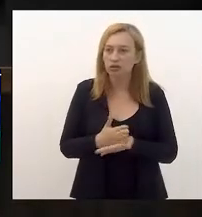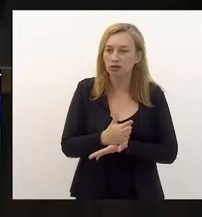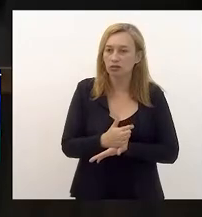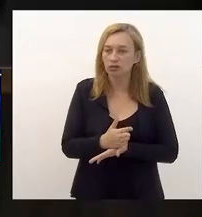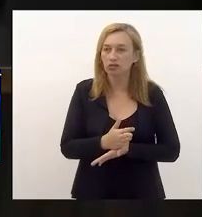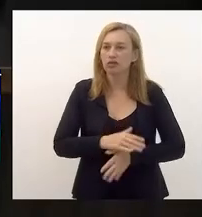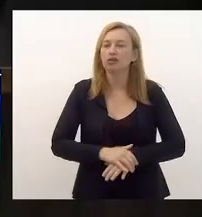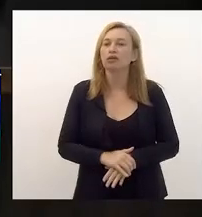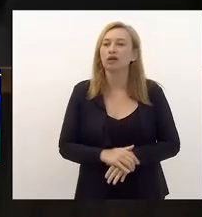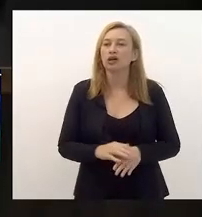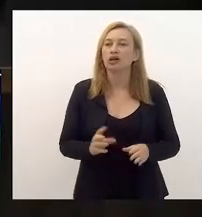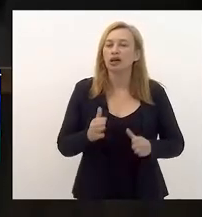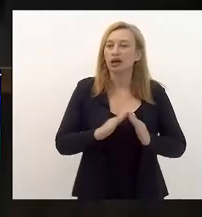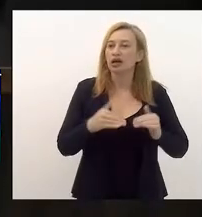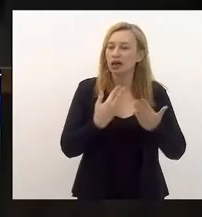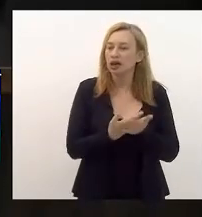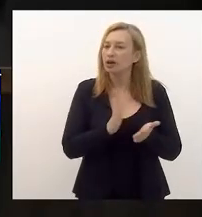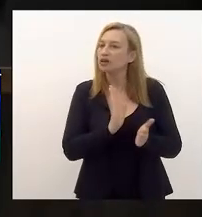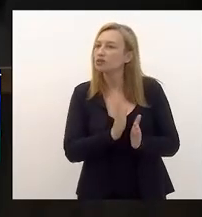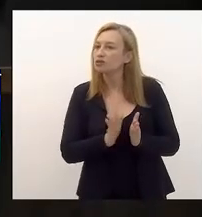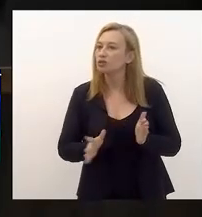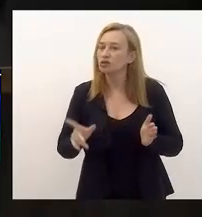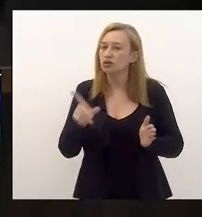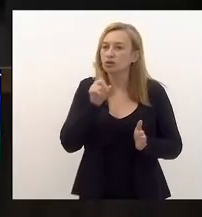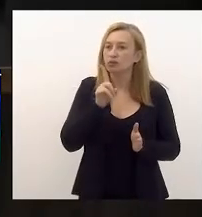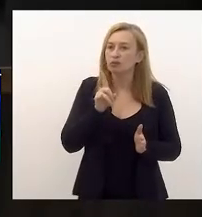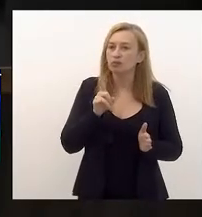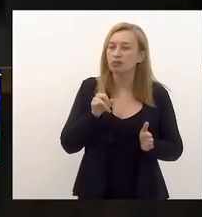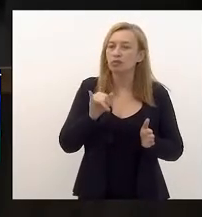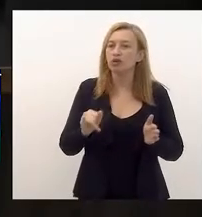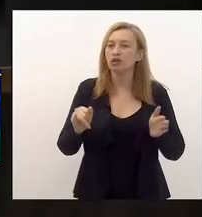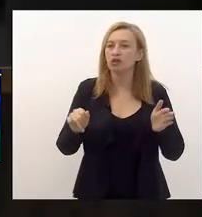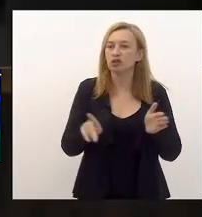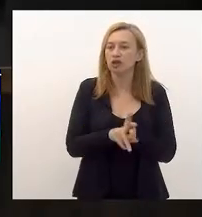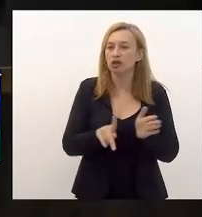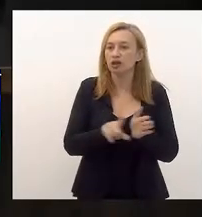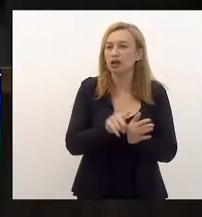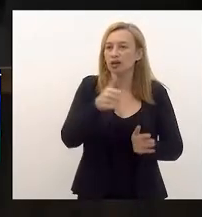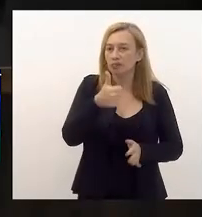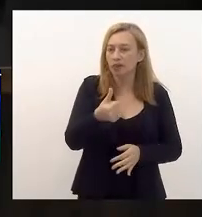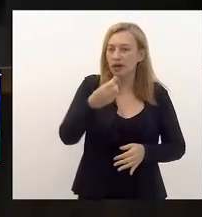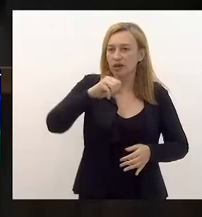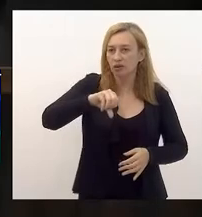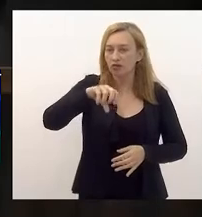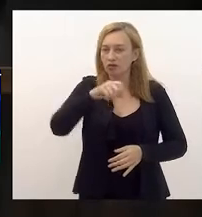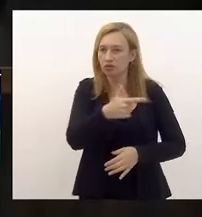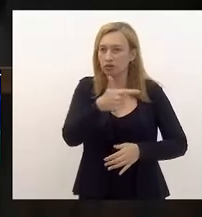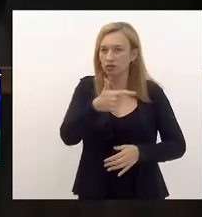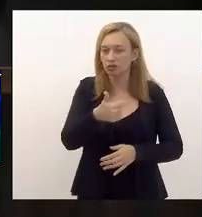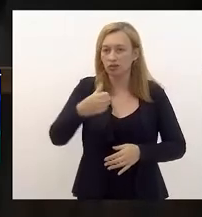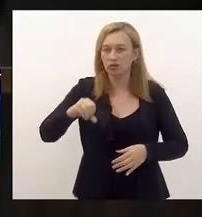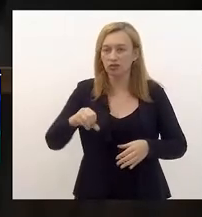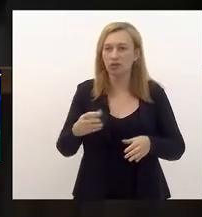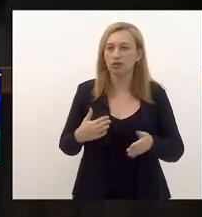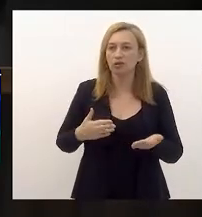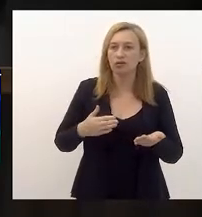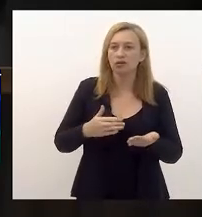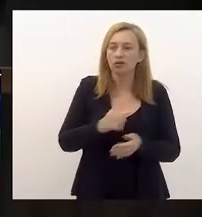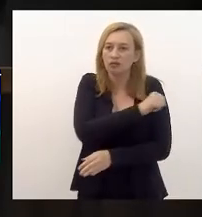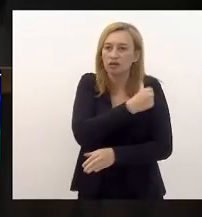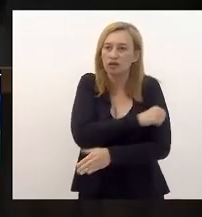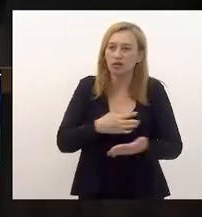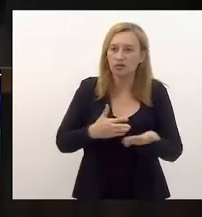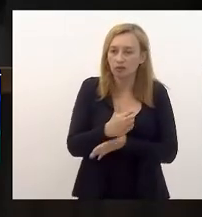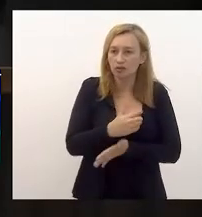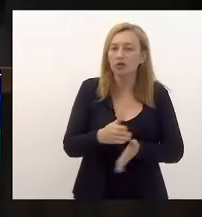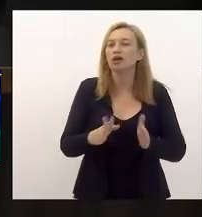permaneçam como estão aprovados. Requer a inclusão na ordem do dia do projeto de lei 691 de 19. Deputado Enfermeira Rejane. Os senhores que aprovam permaneçam como estão